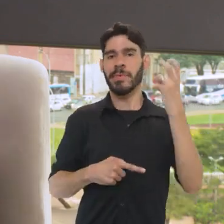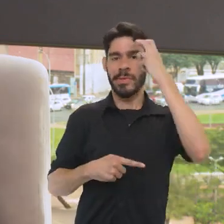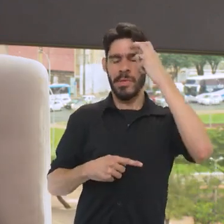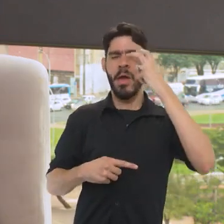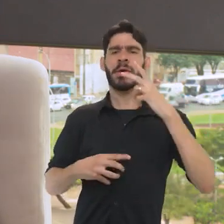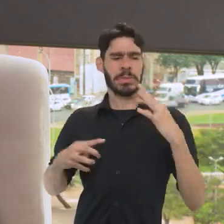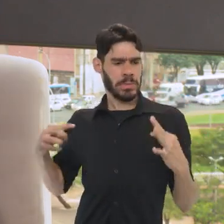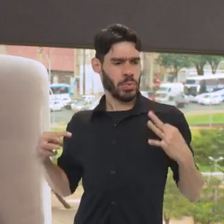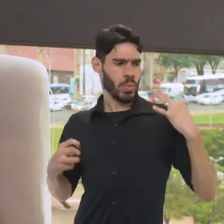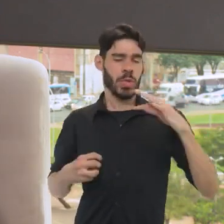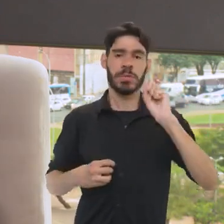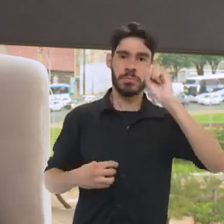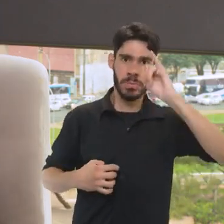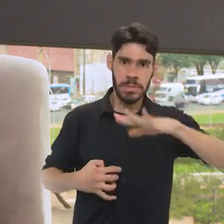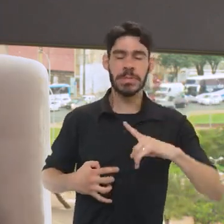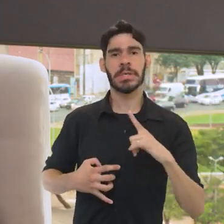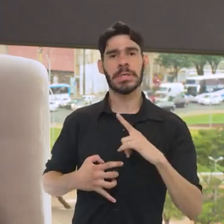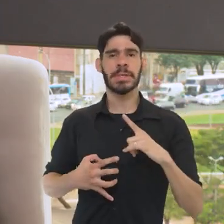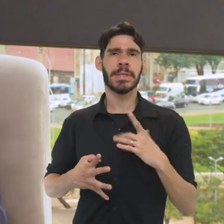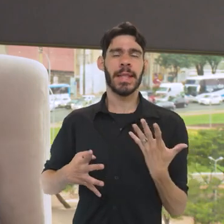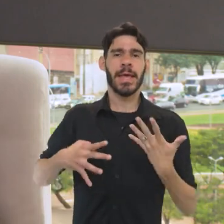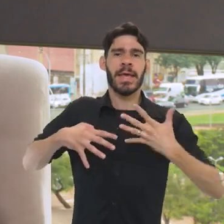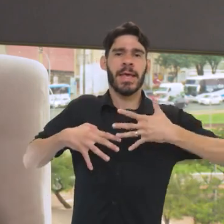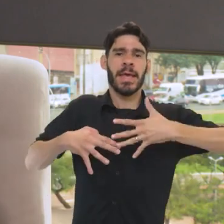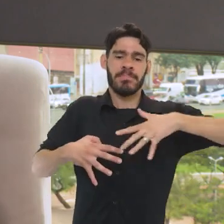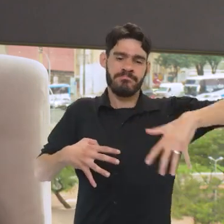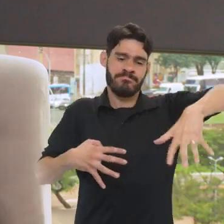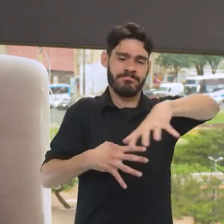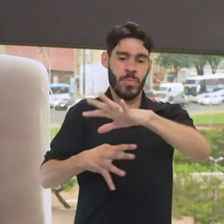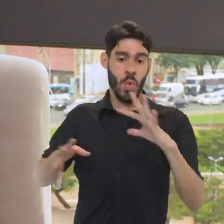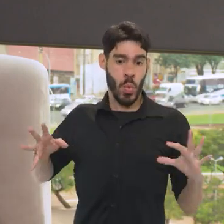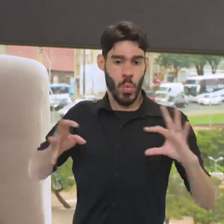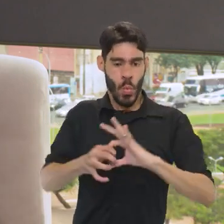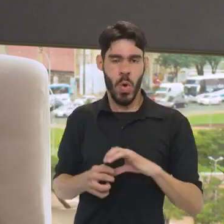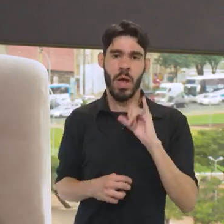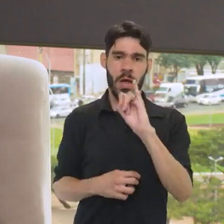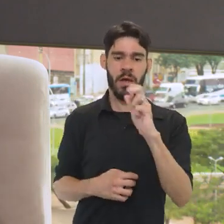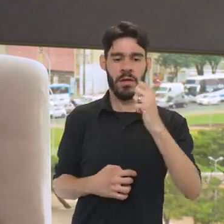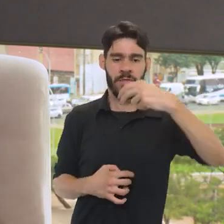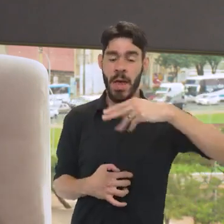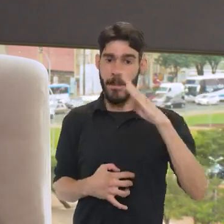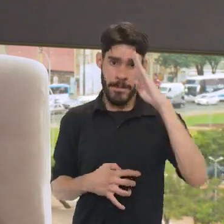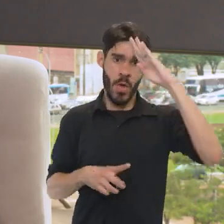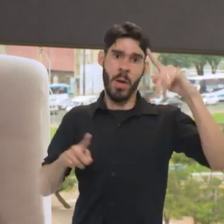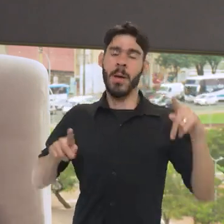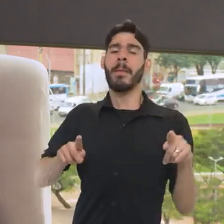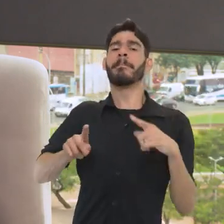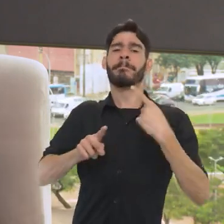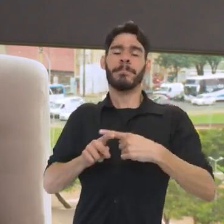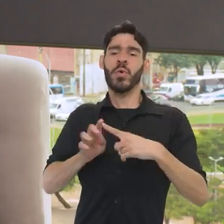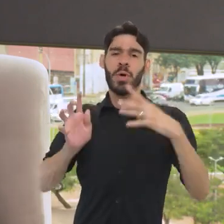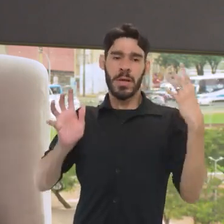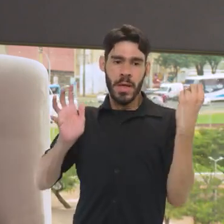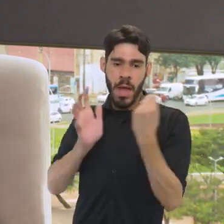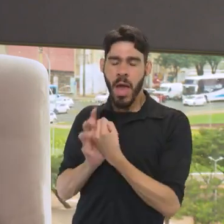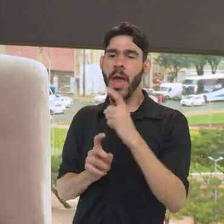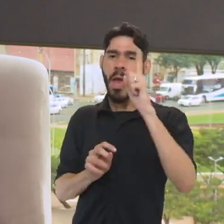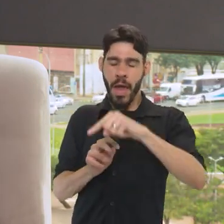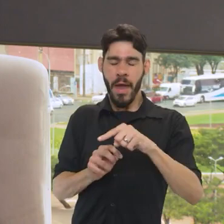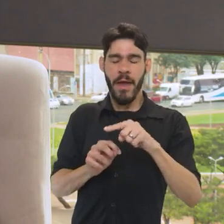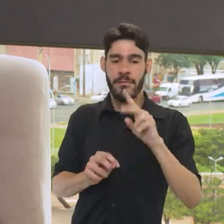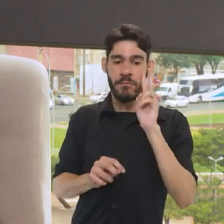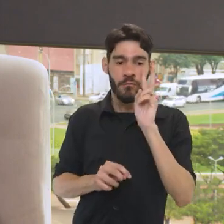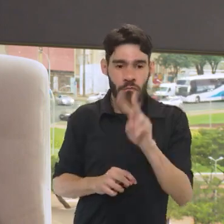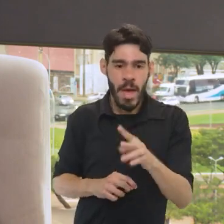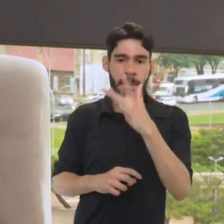cultura. Embora, sim, o turismo tenha uma intersetoralidade com o IFAM, principalmente porque o patrimônio é um aspecto de